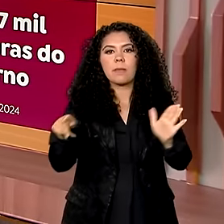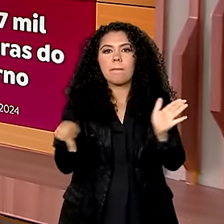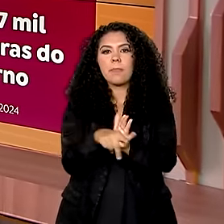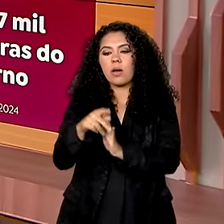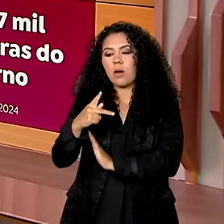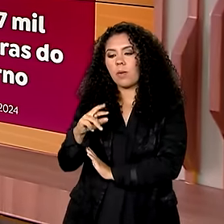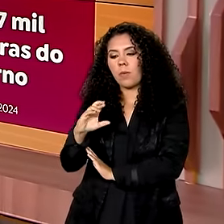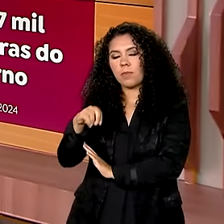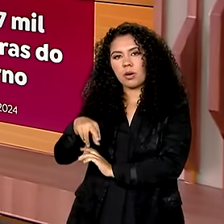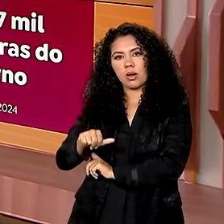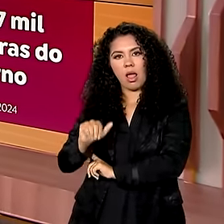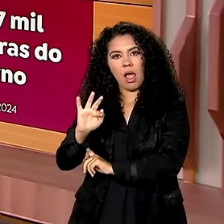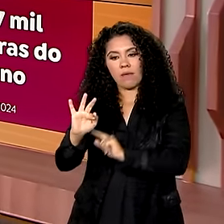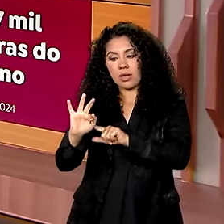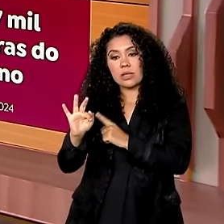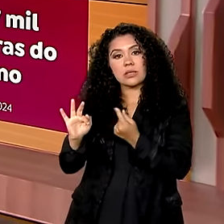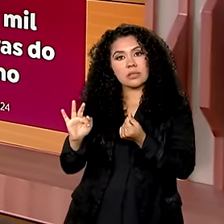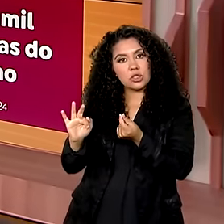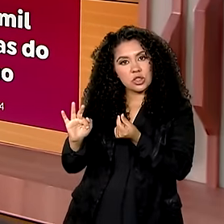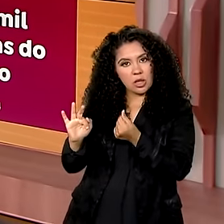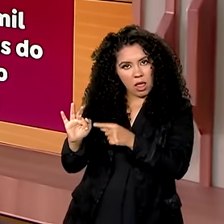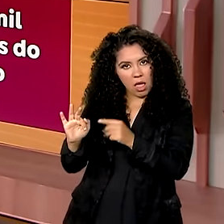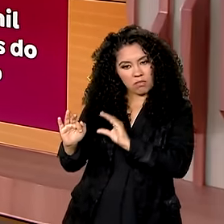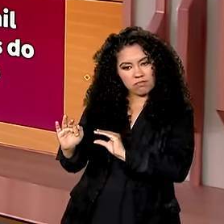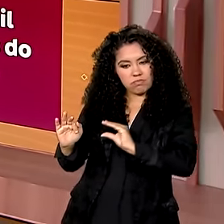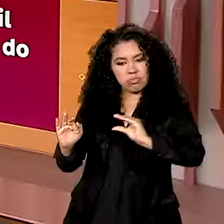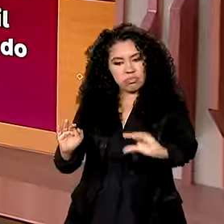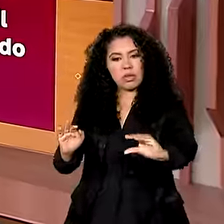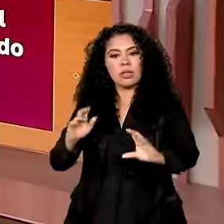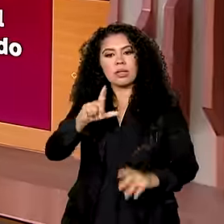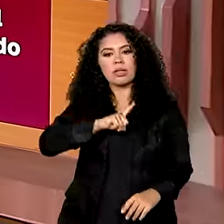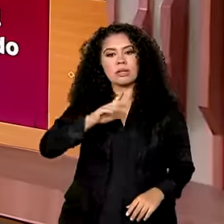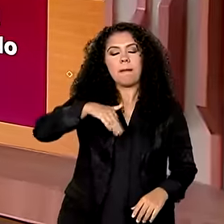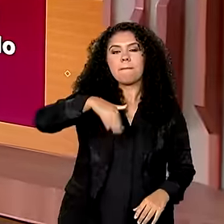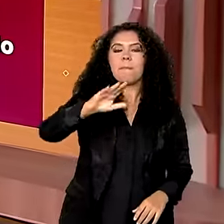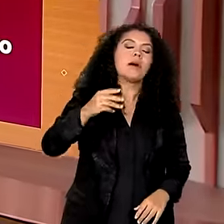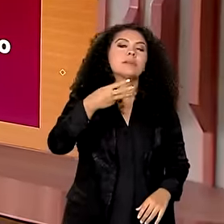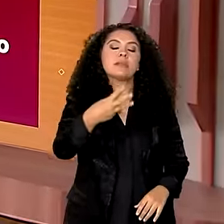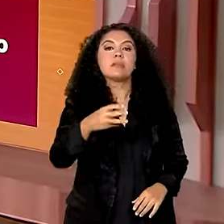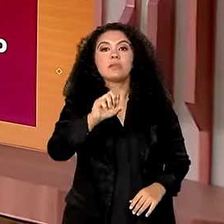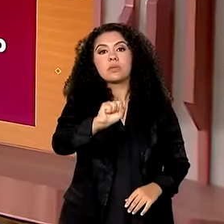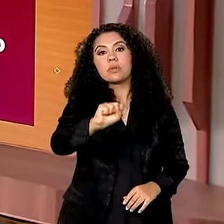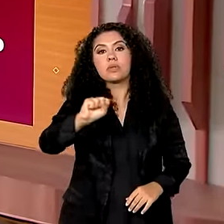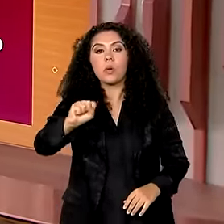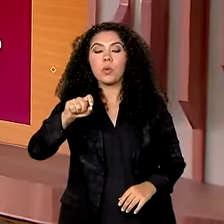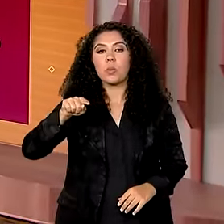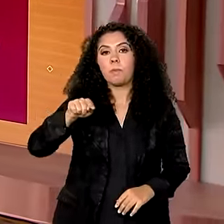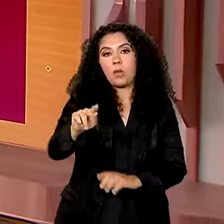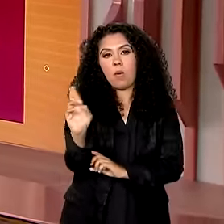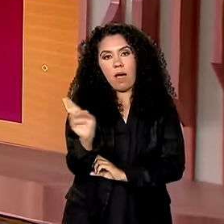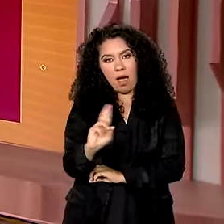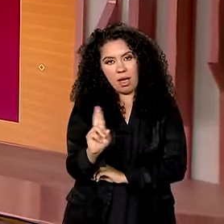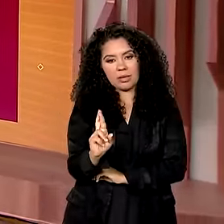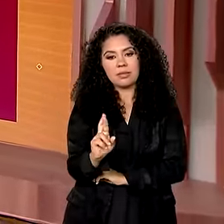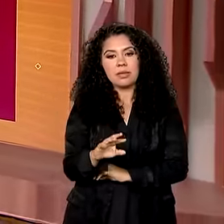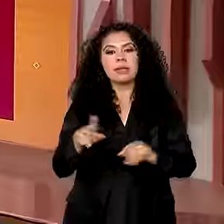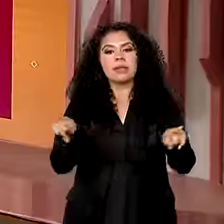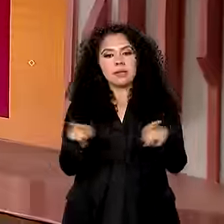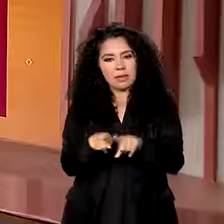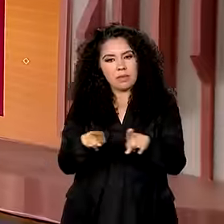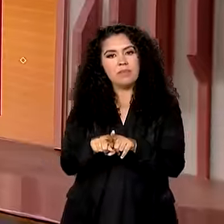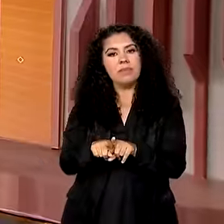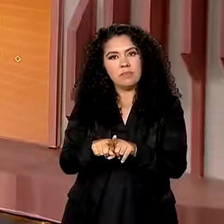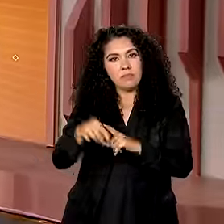um crédito total liberado, que você pode ver aqui, de mais de 388 mil reais. E a agricultura